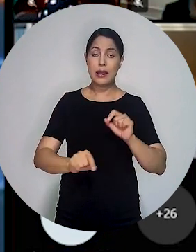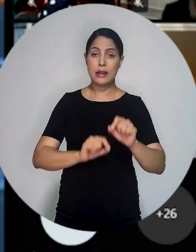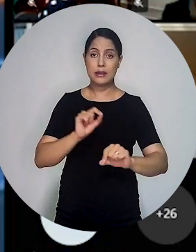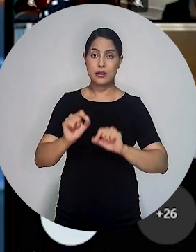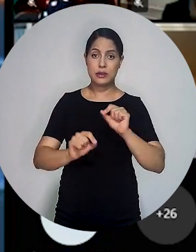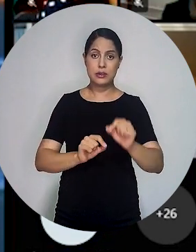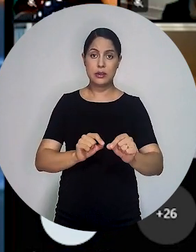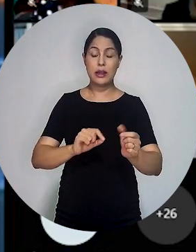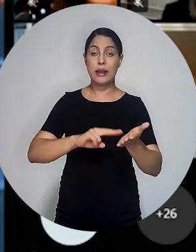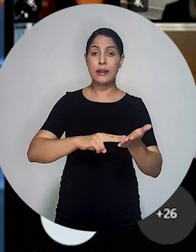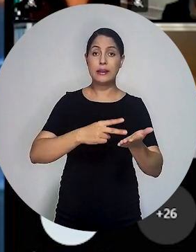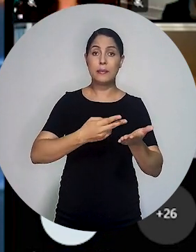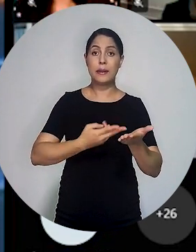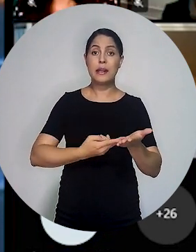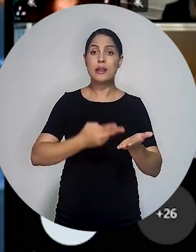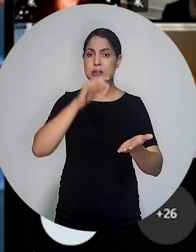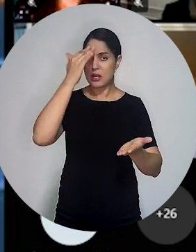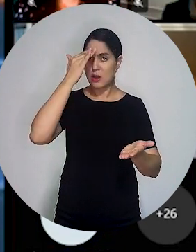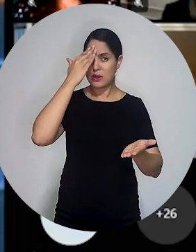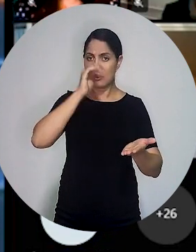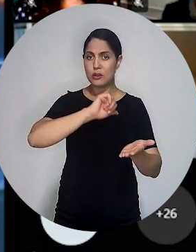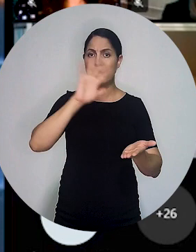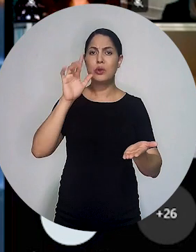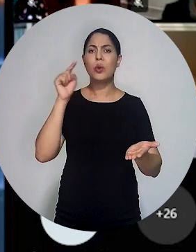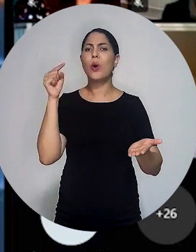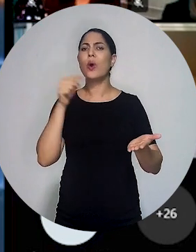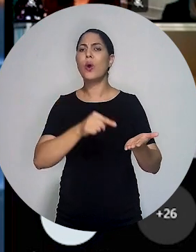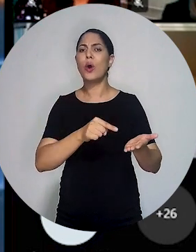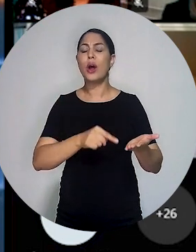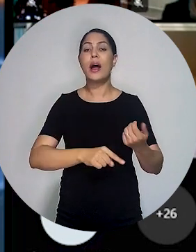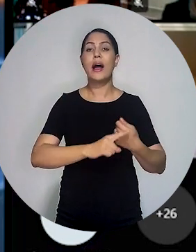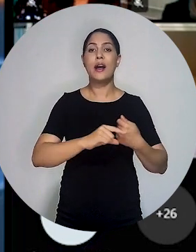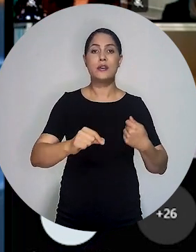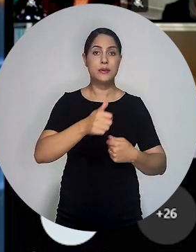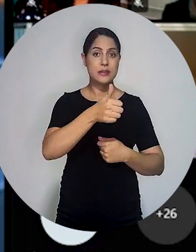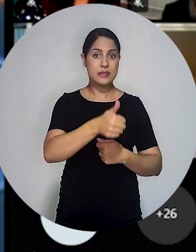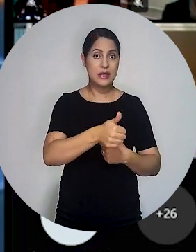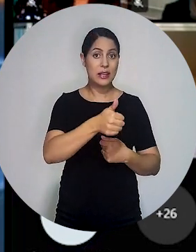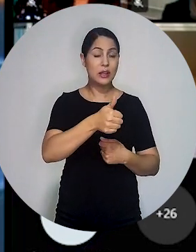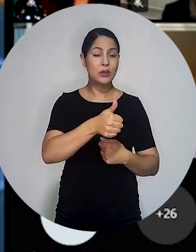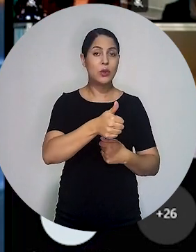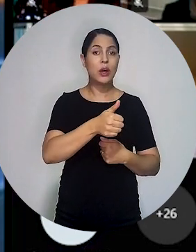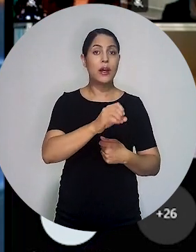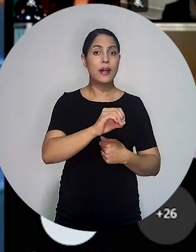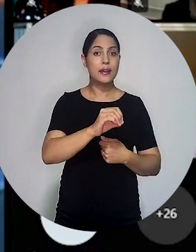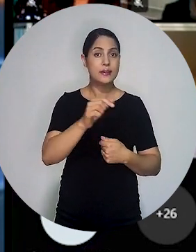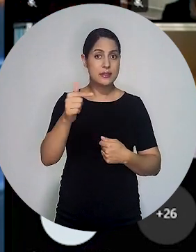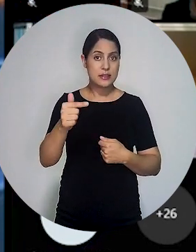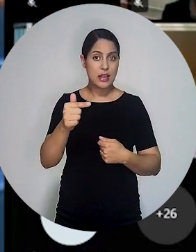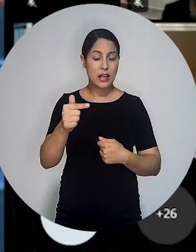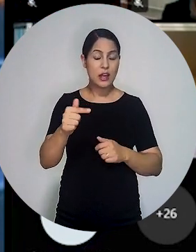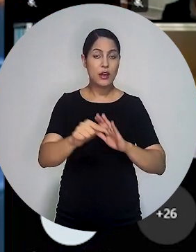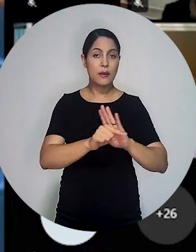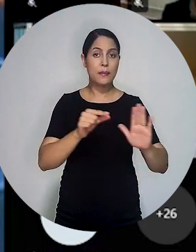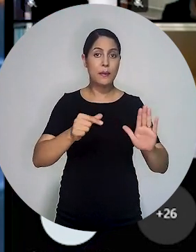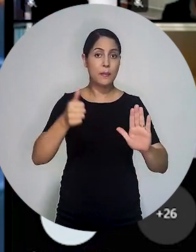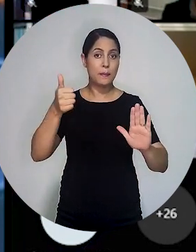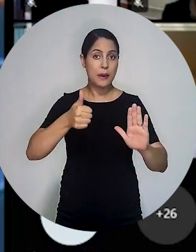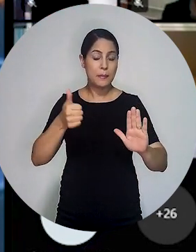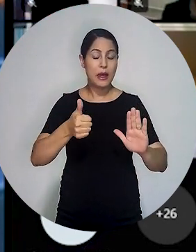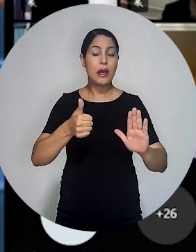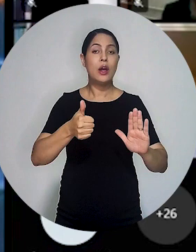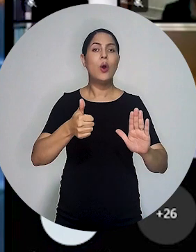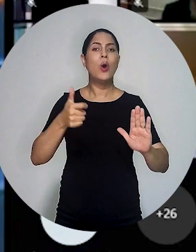para isso é a análise, ou melhor, a interpretação do artigo 107.1 da Constituição Federal. O artigo